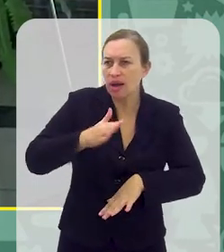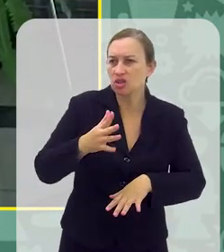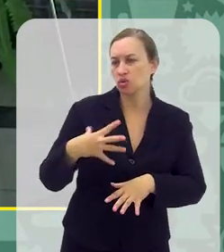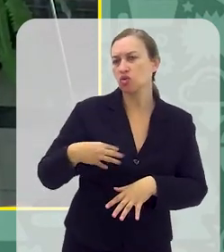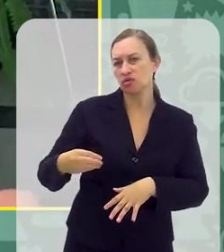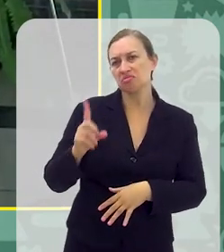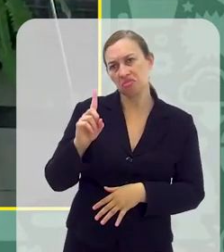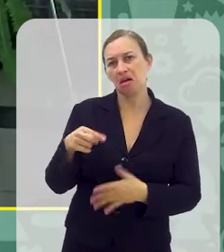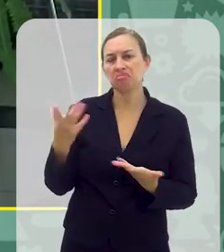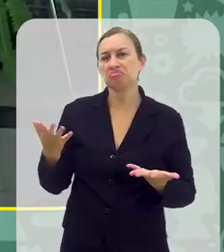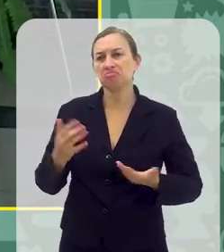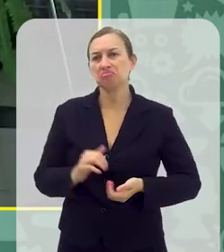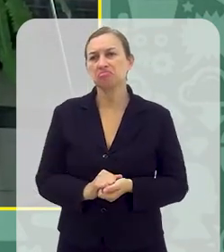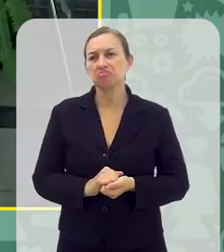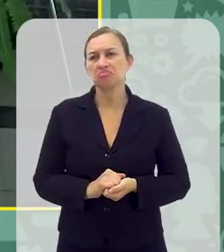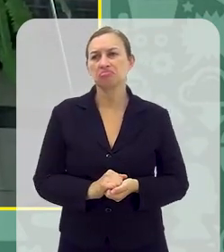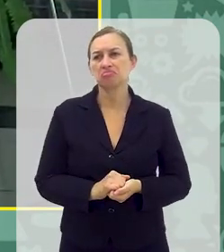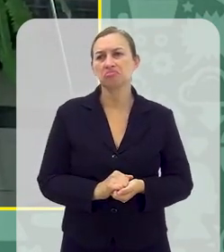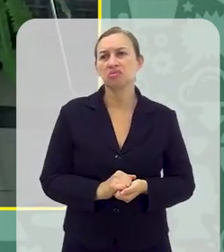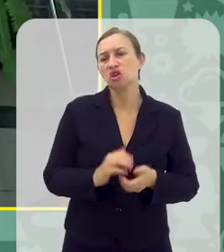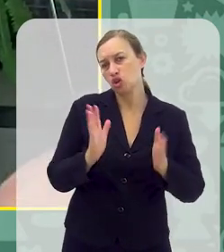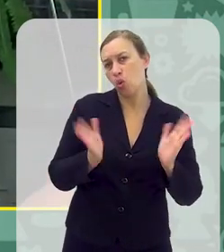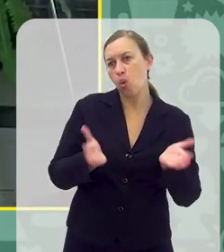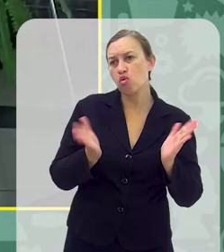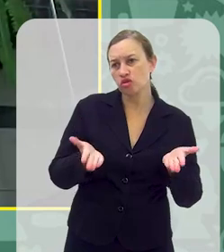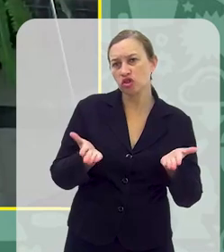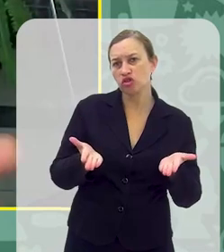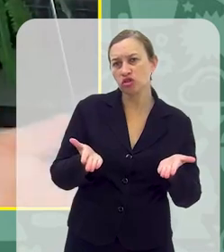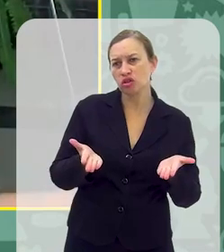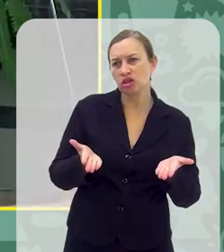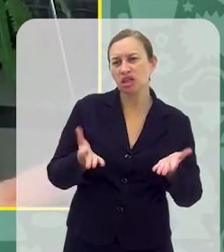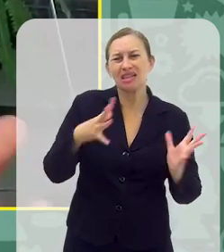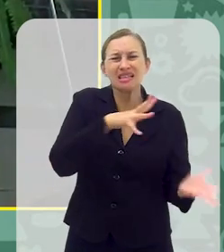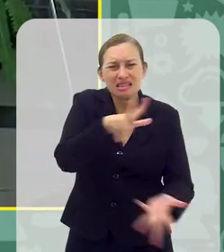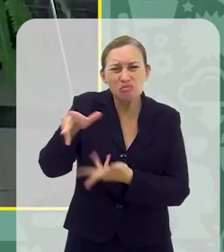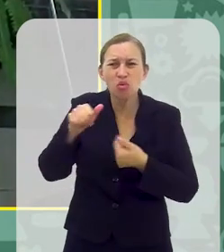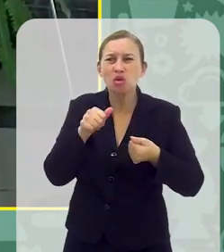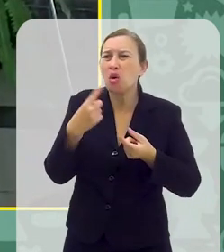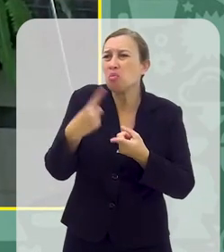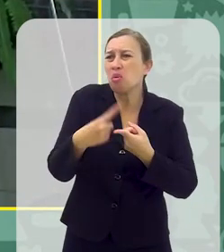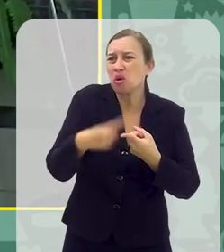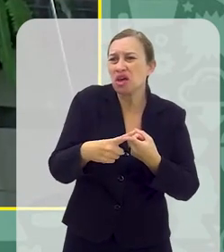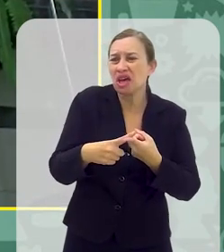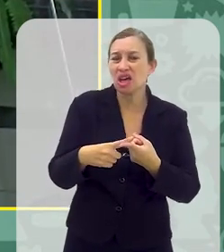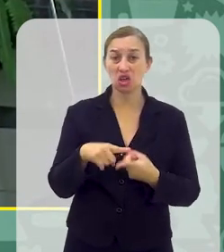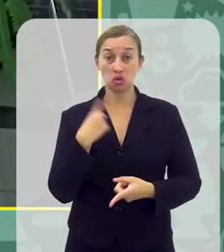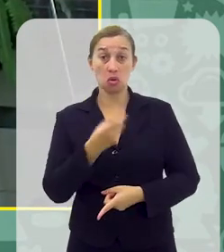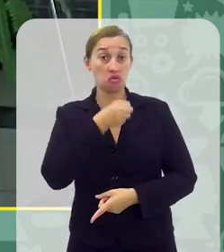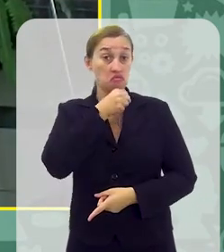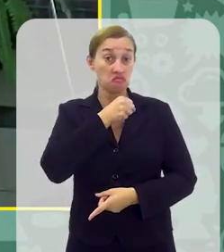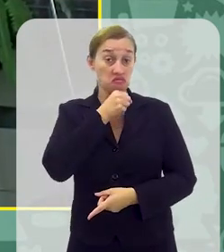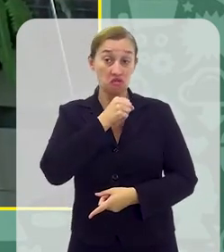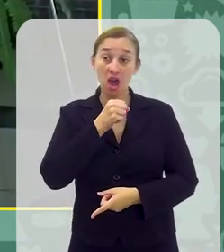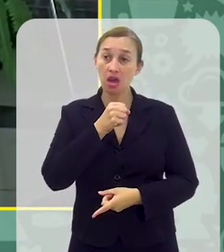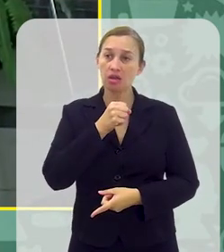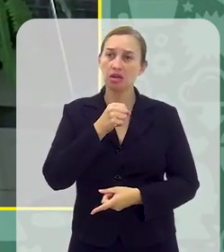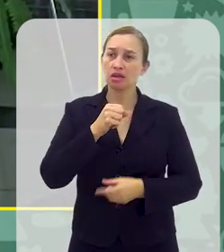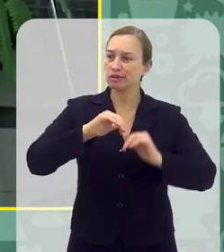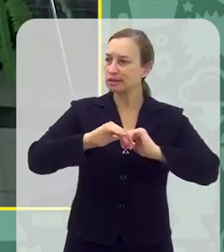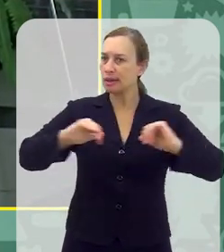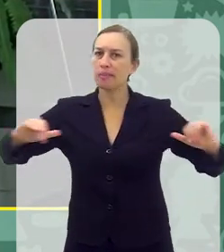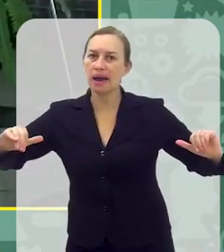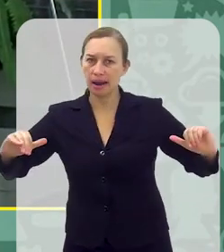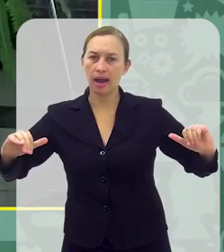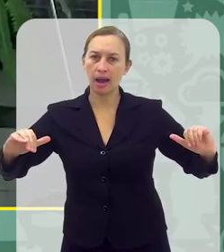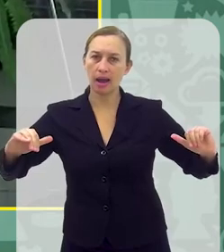maior Acho que é mais ou menos isso É que a gente aplica hoje nesse mundo Porque é a gente que é mais velho Que separa mundo